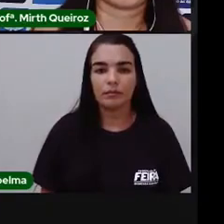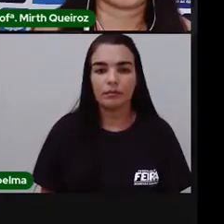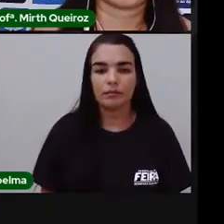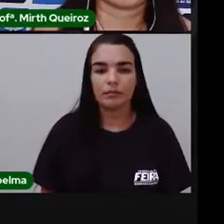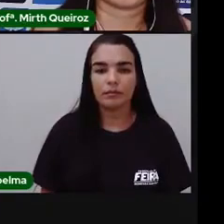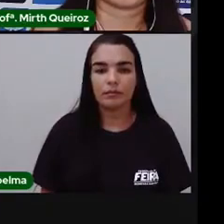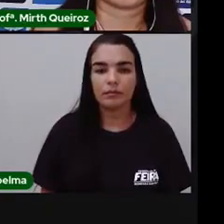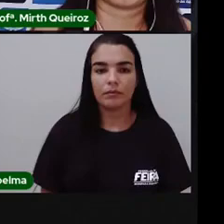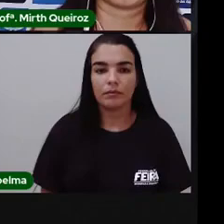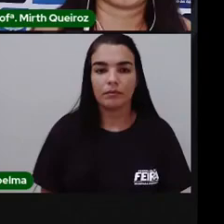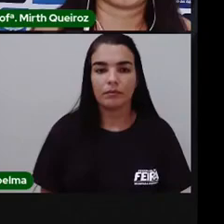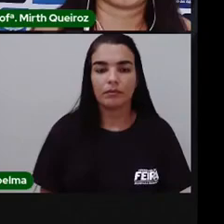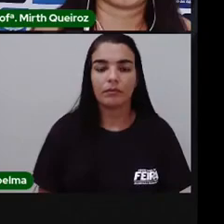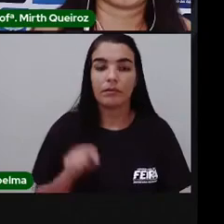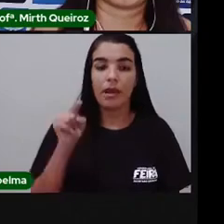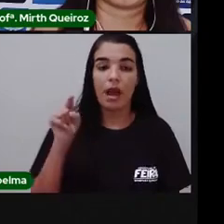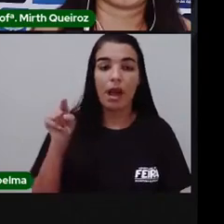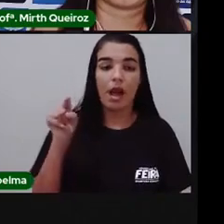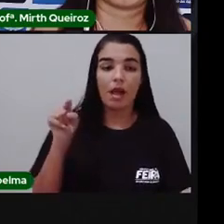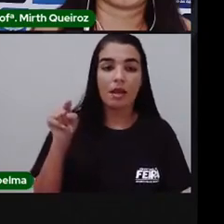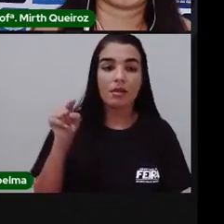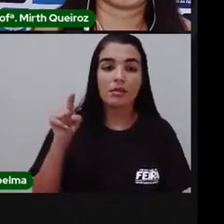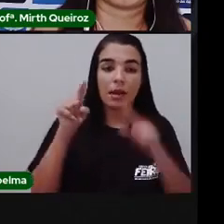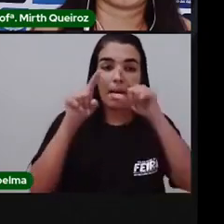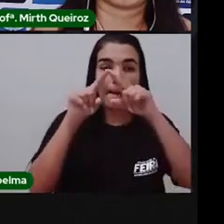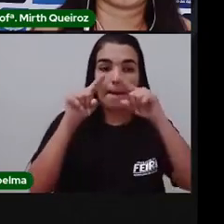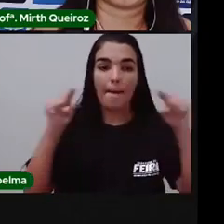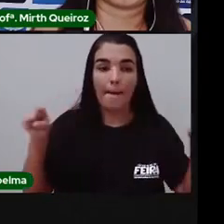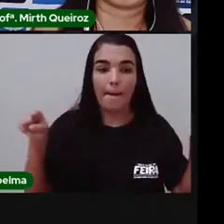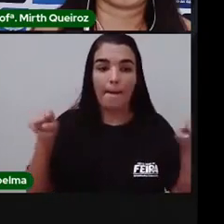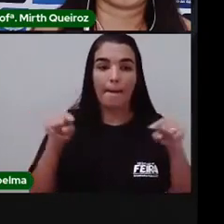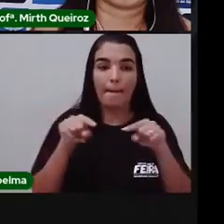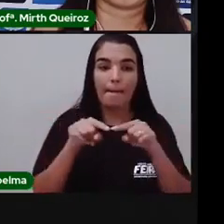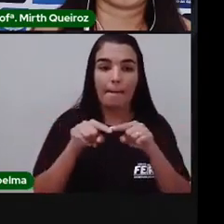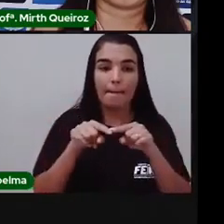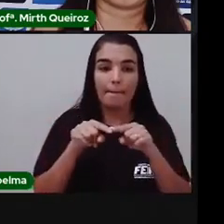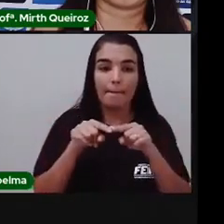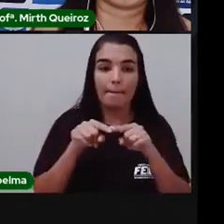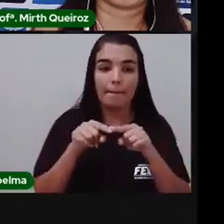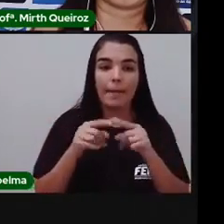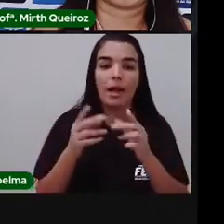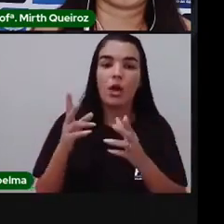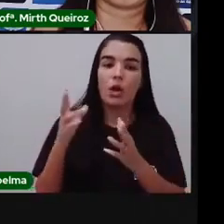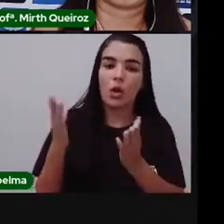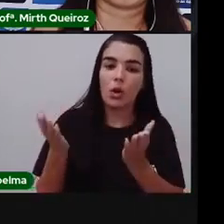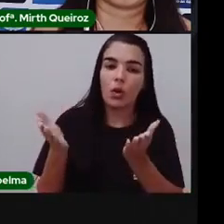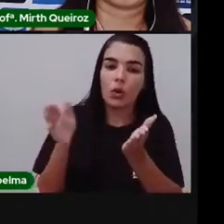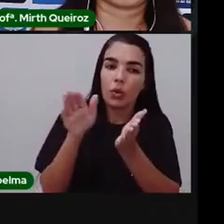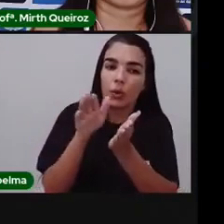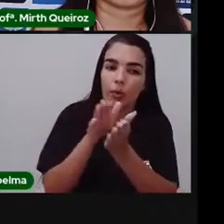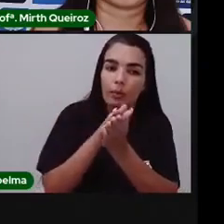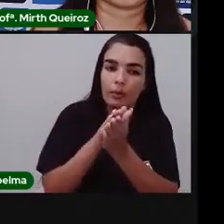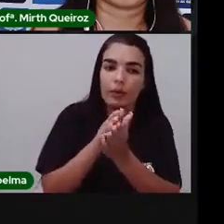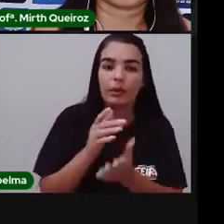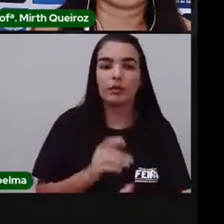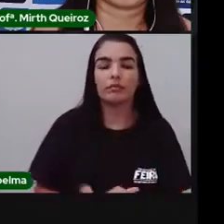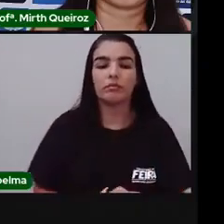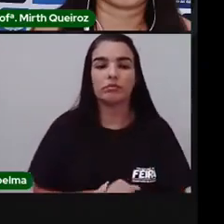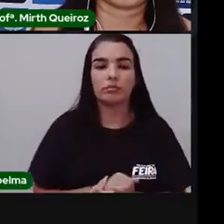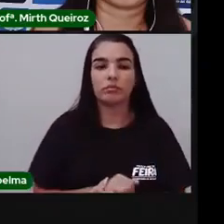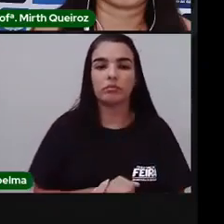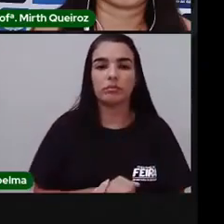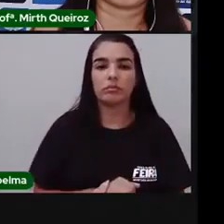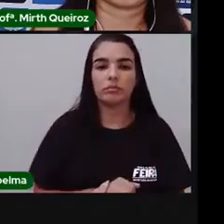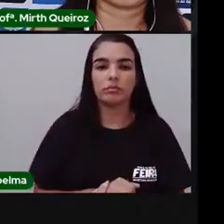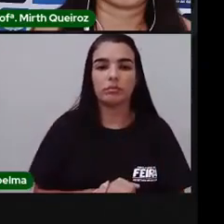E o que nós vamos fazer com essa outra parte? Nós vamos fazer as demais peças. Para ficar mais fácil, vocês também vão dobrar,